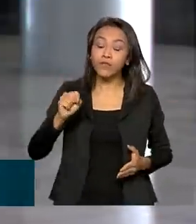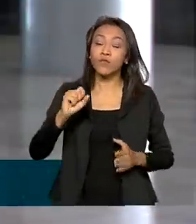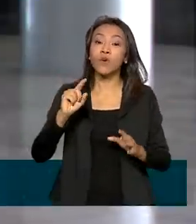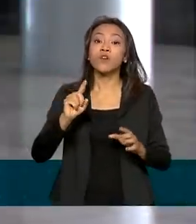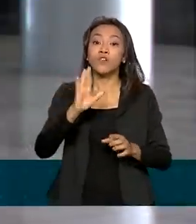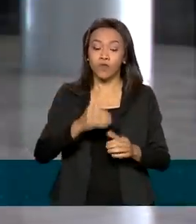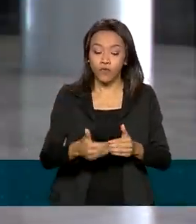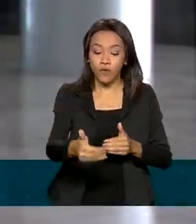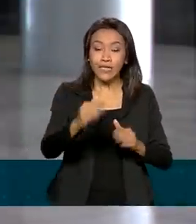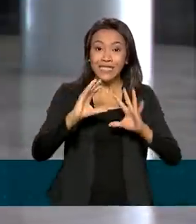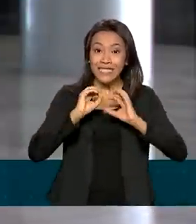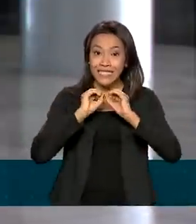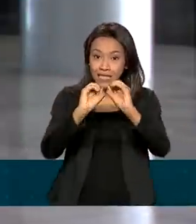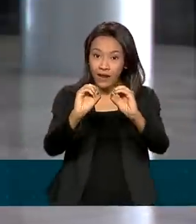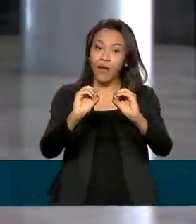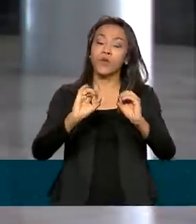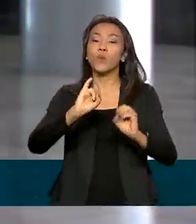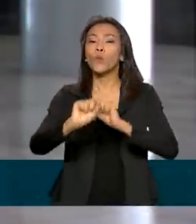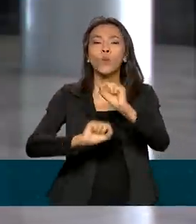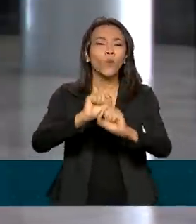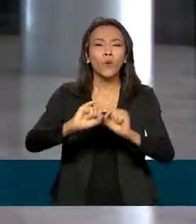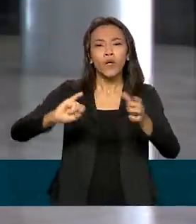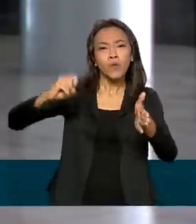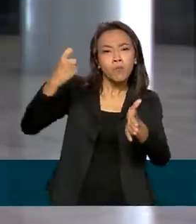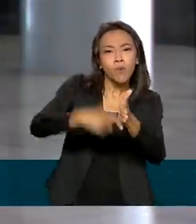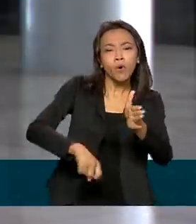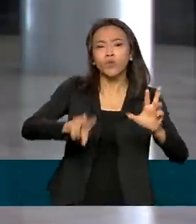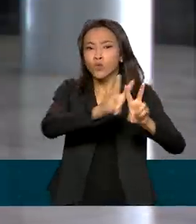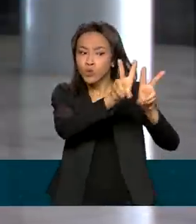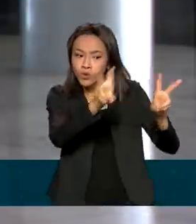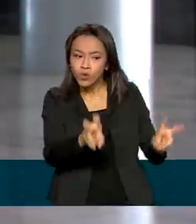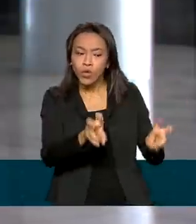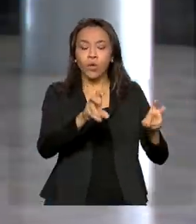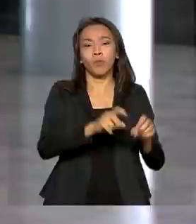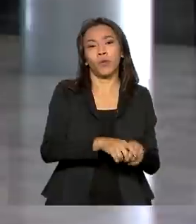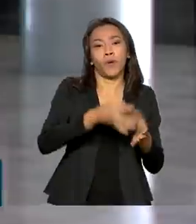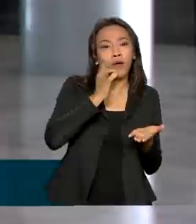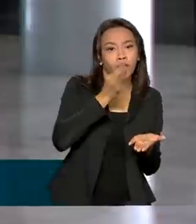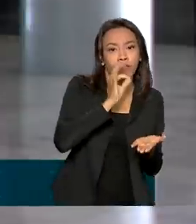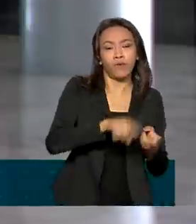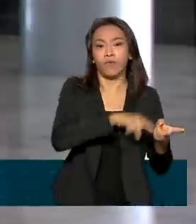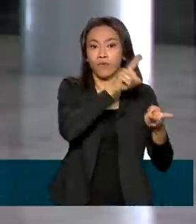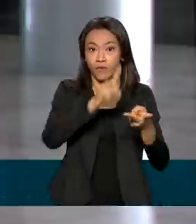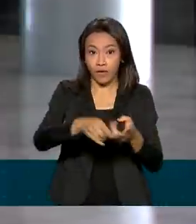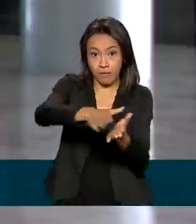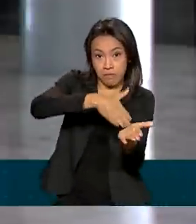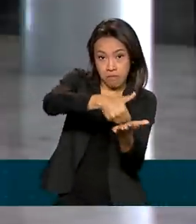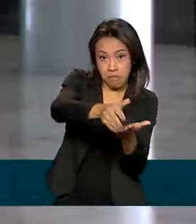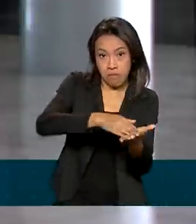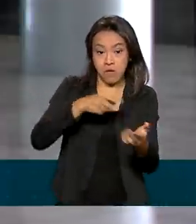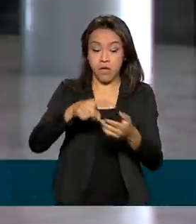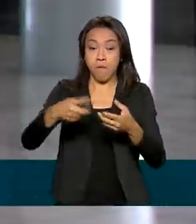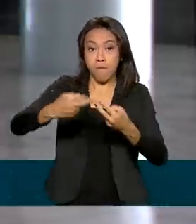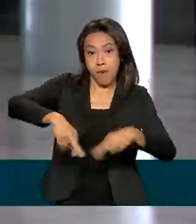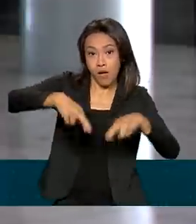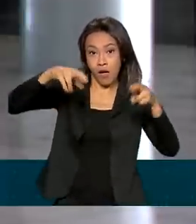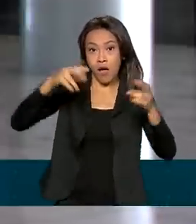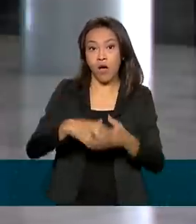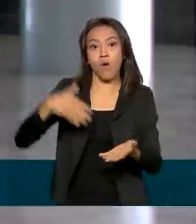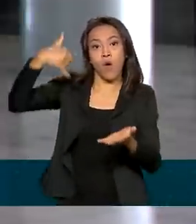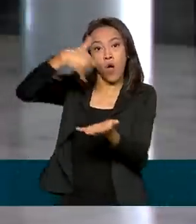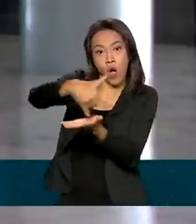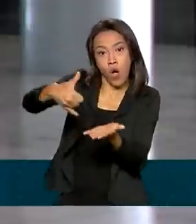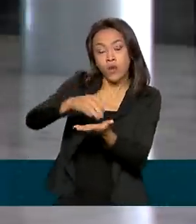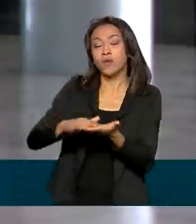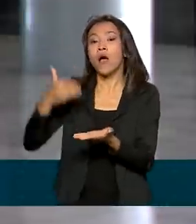imposto de importação que incide sobre o café moído, margarina, queijo, macarrão, óleo de soja, açúcar